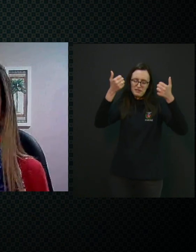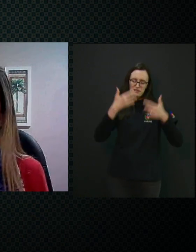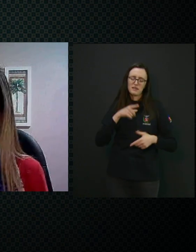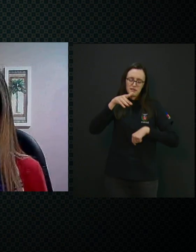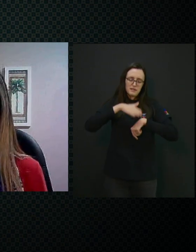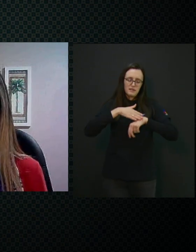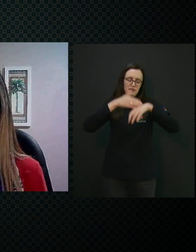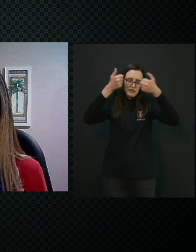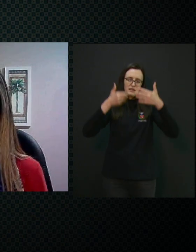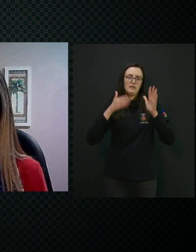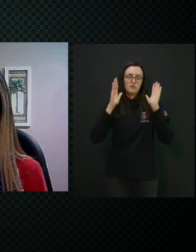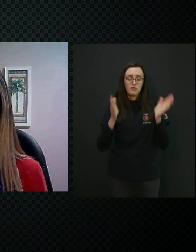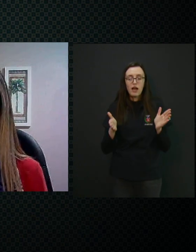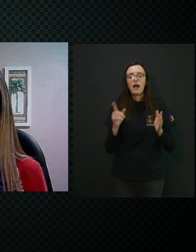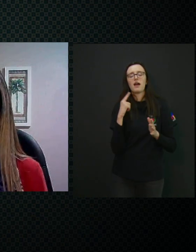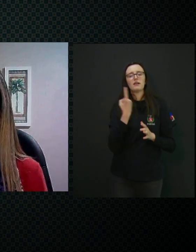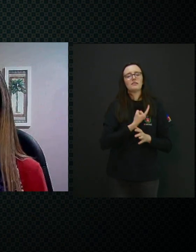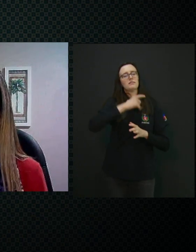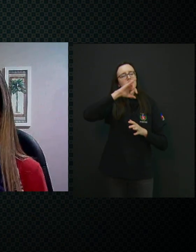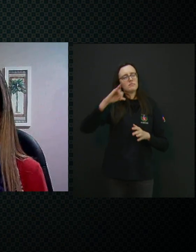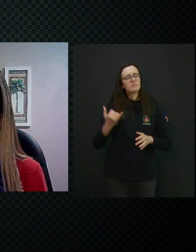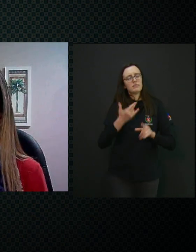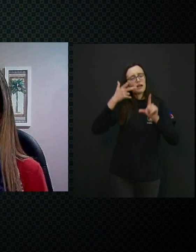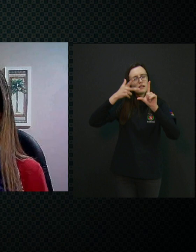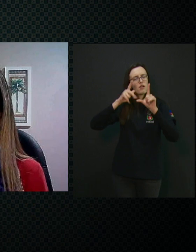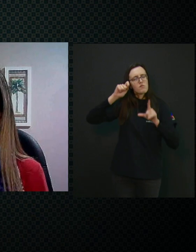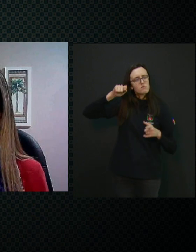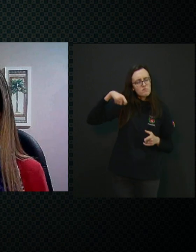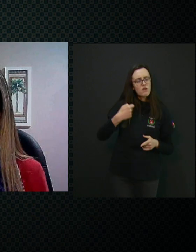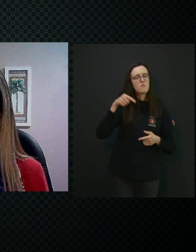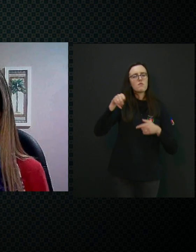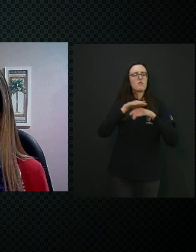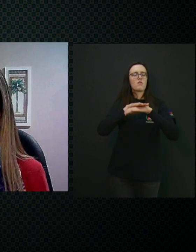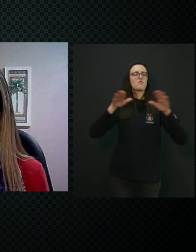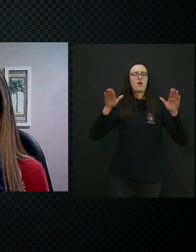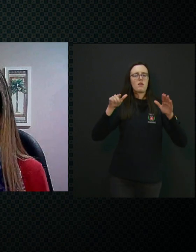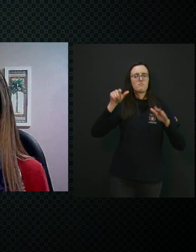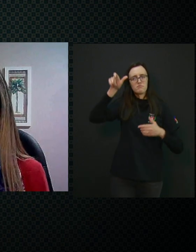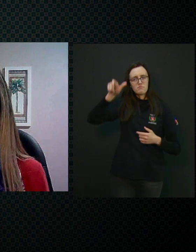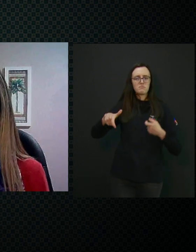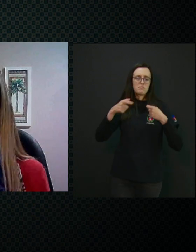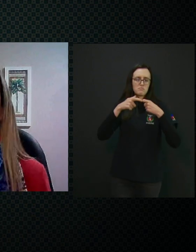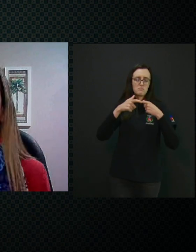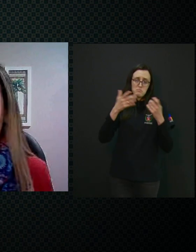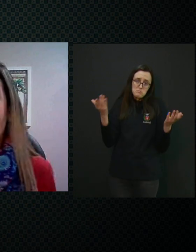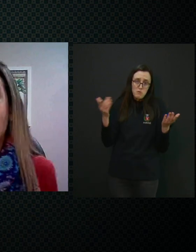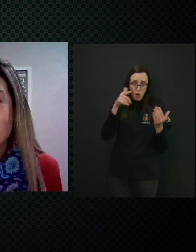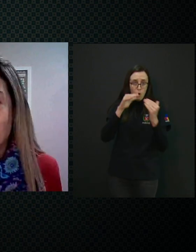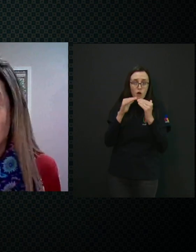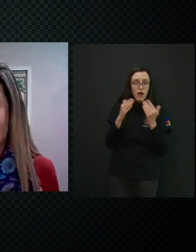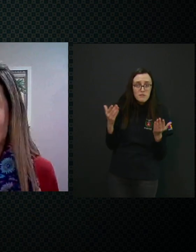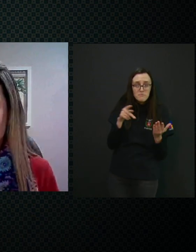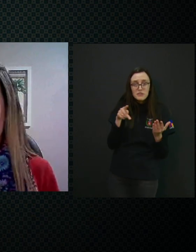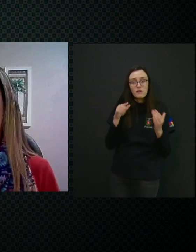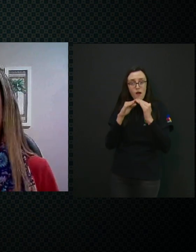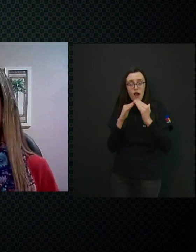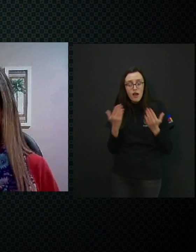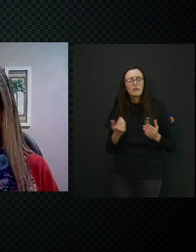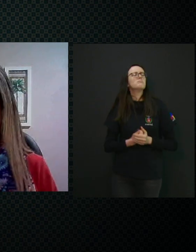mesmo explicou, e a gente trazer uma live só falando sobre a questão do Van Dyck. Não sei se você concorda.